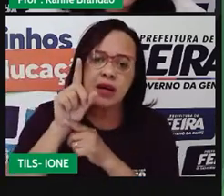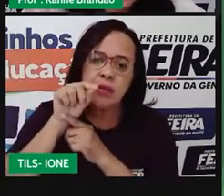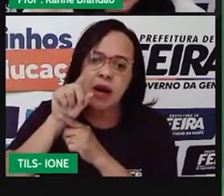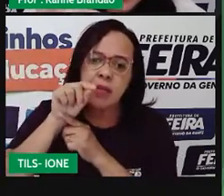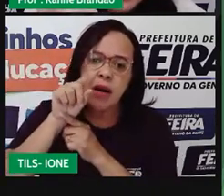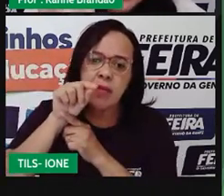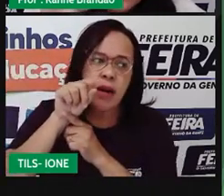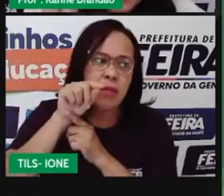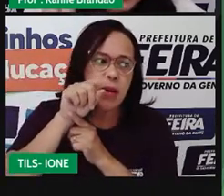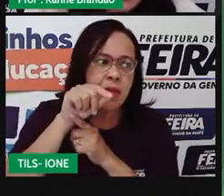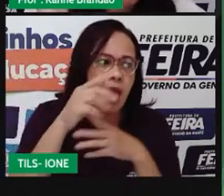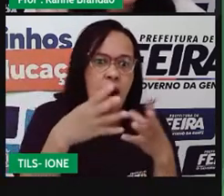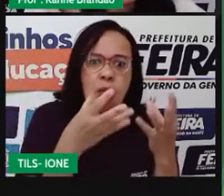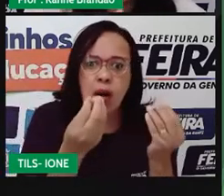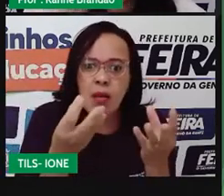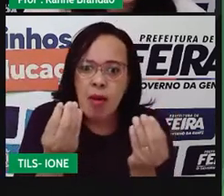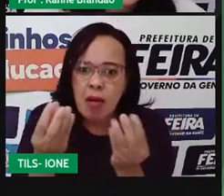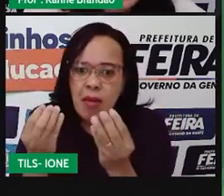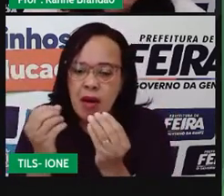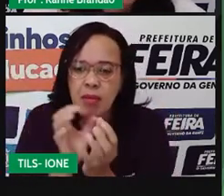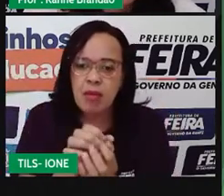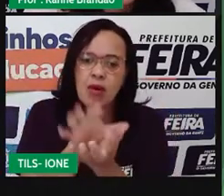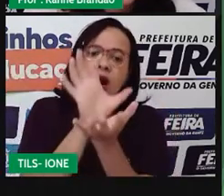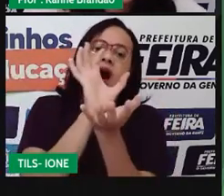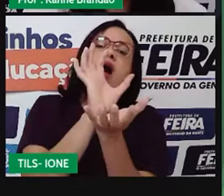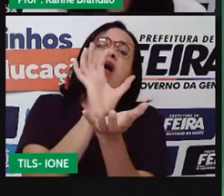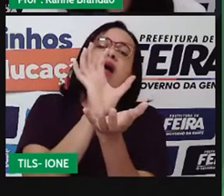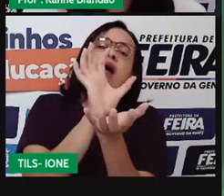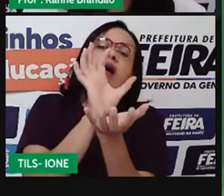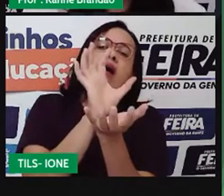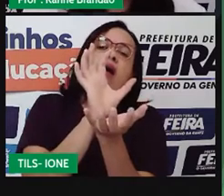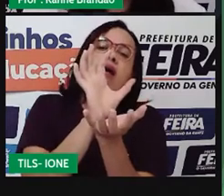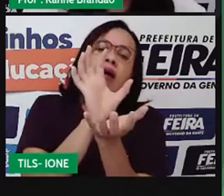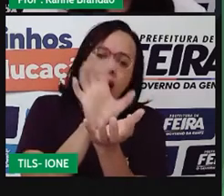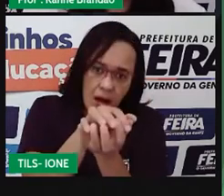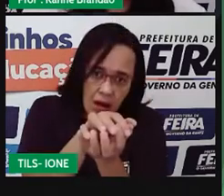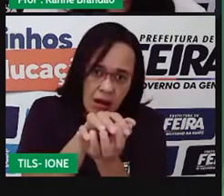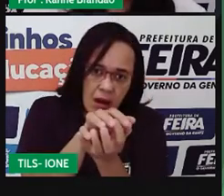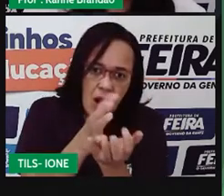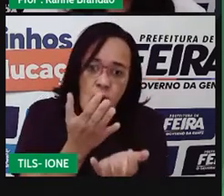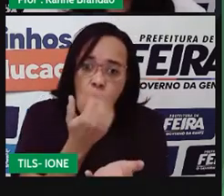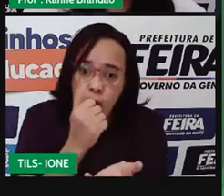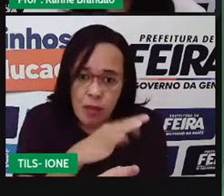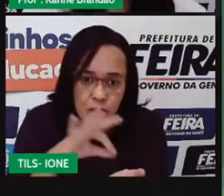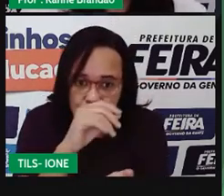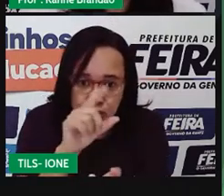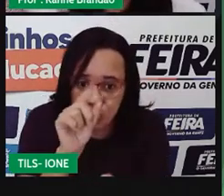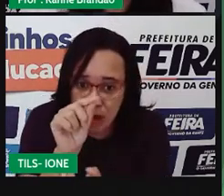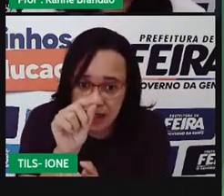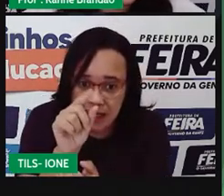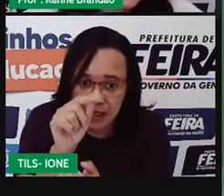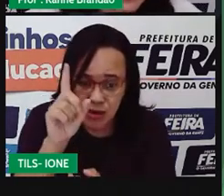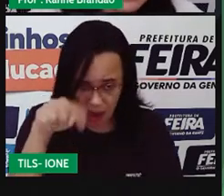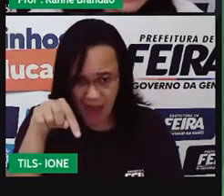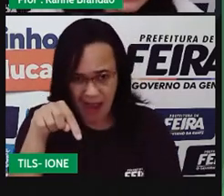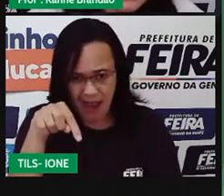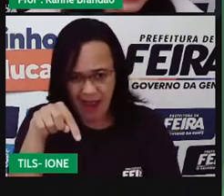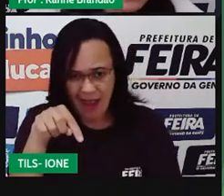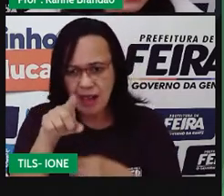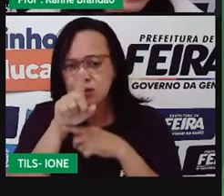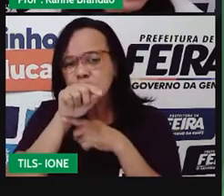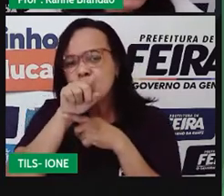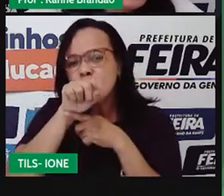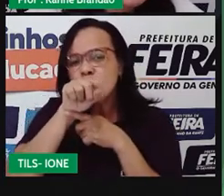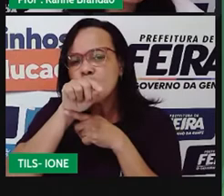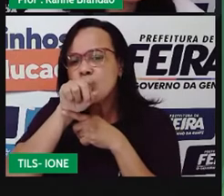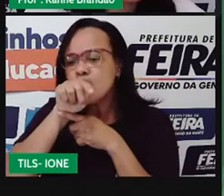esse jacaré, se ele fechar a boca ali, acabou. Já comeu os passarinhos todos. Mas por que ele não se alimenta desses